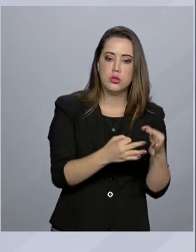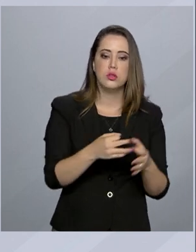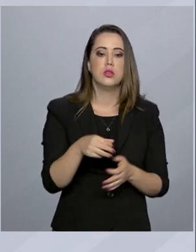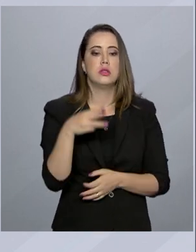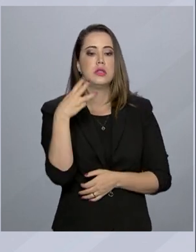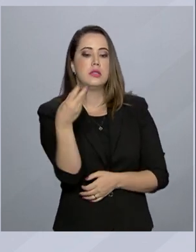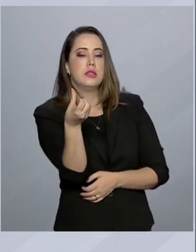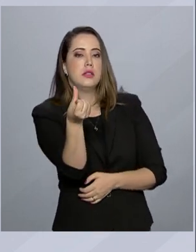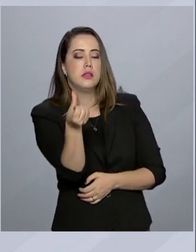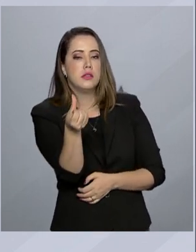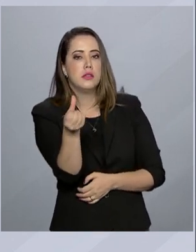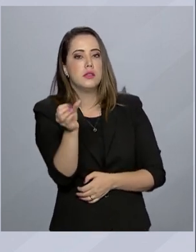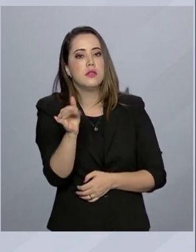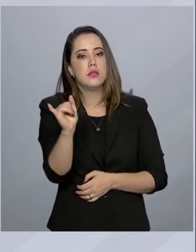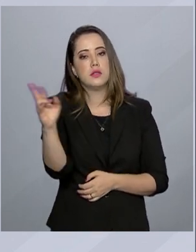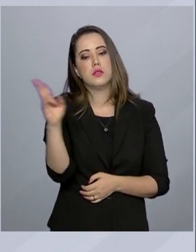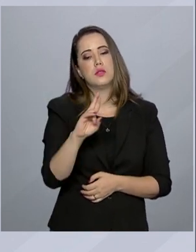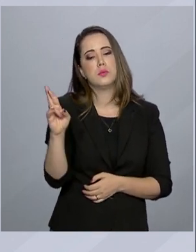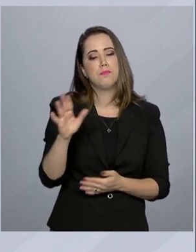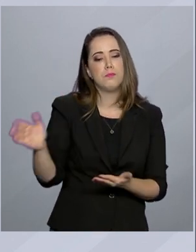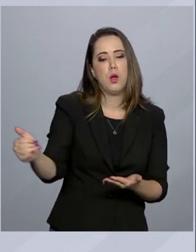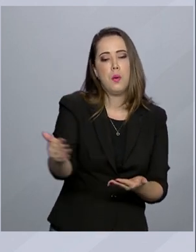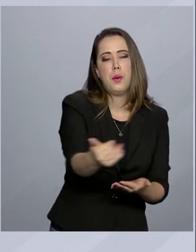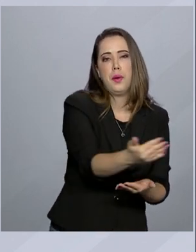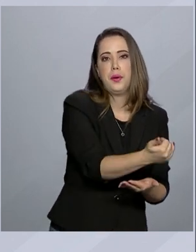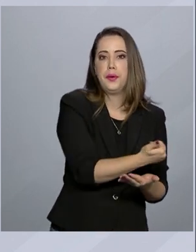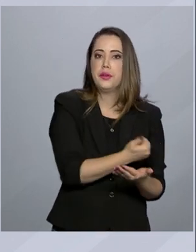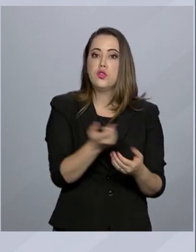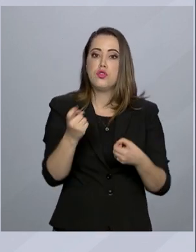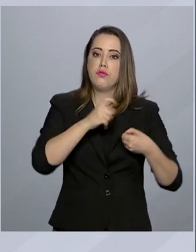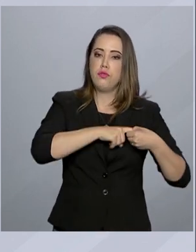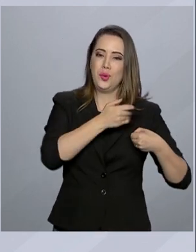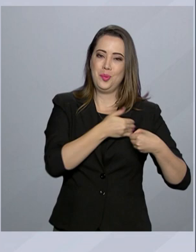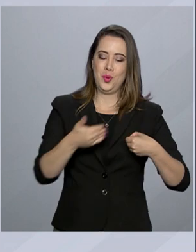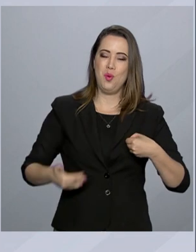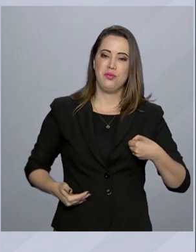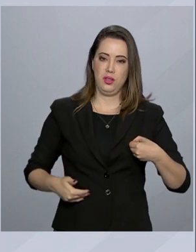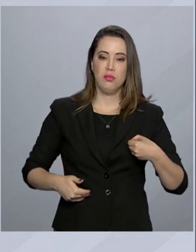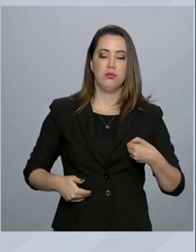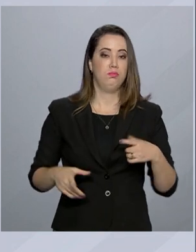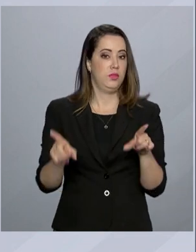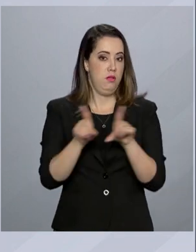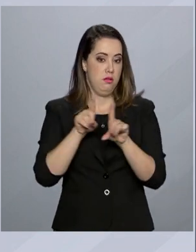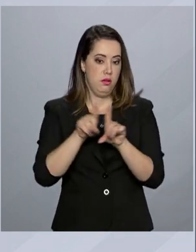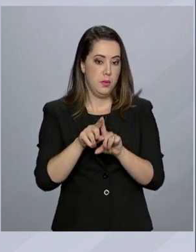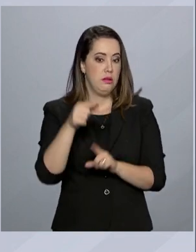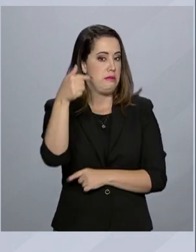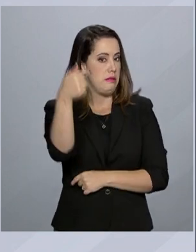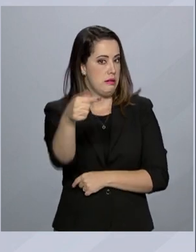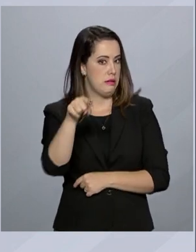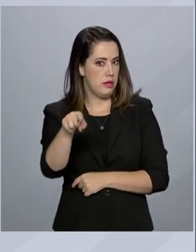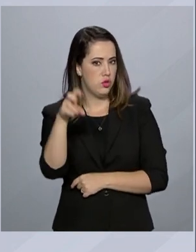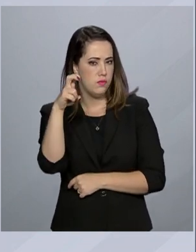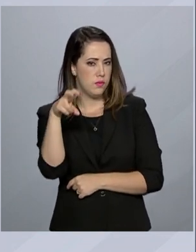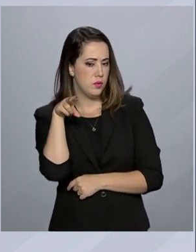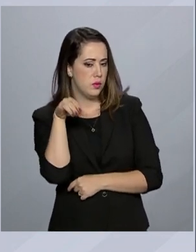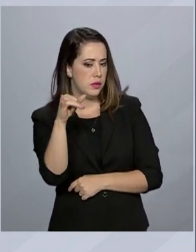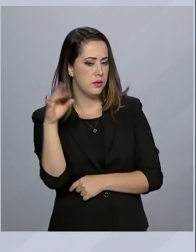36 bilhões foram arrecadados e recuperados. E há ainda R 7,5 bilhões